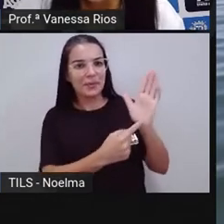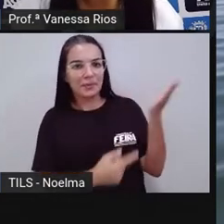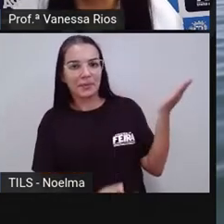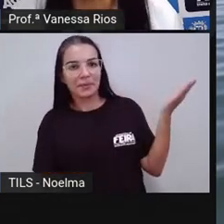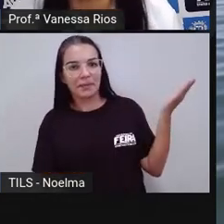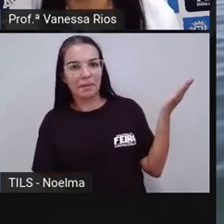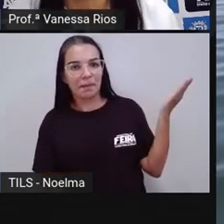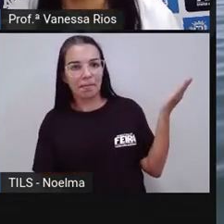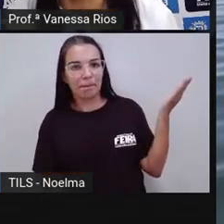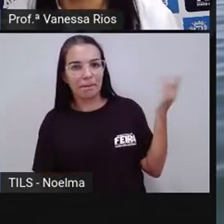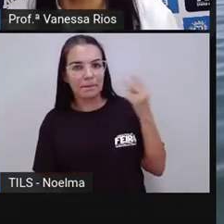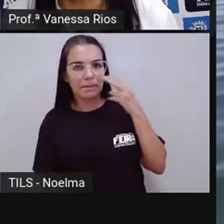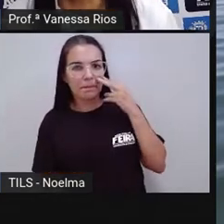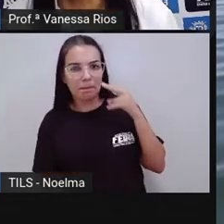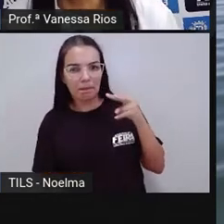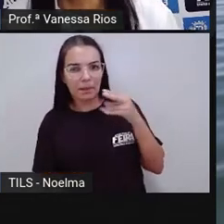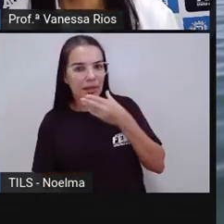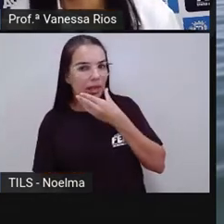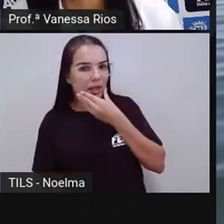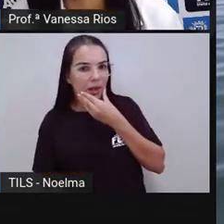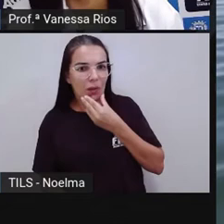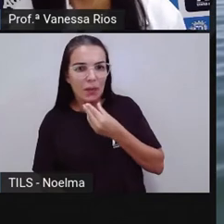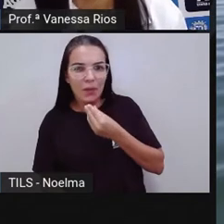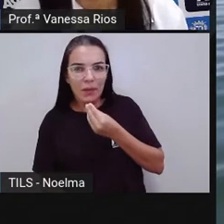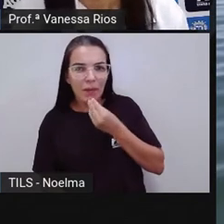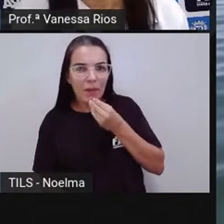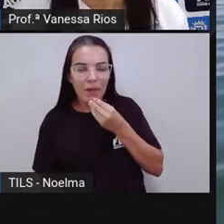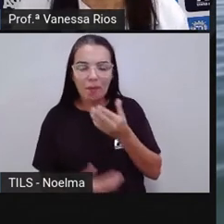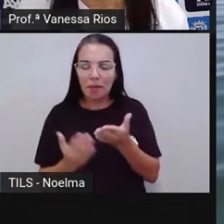A gente observa aqui um homem, né?